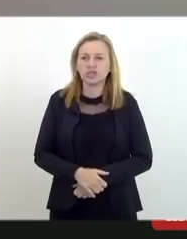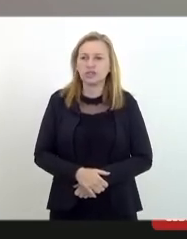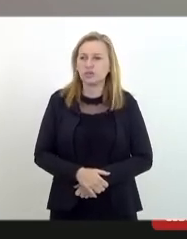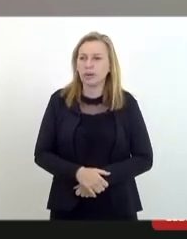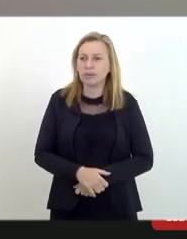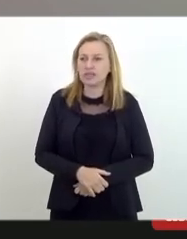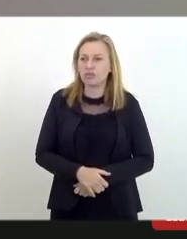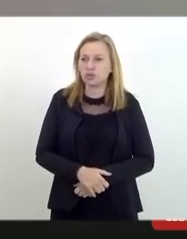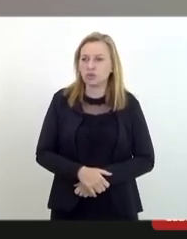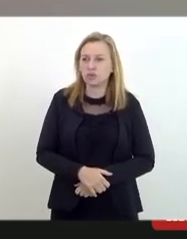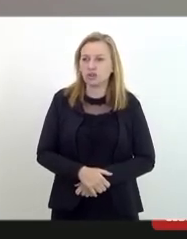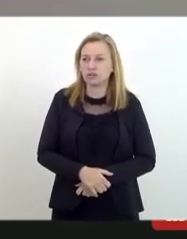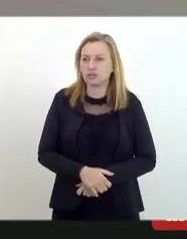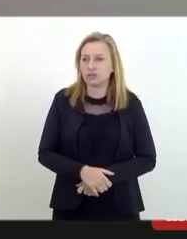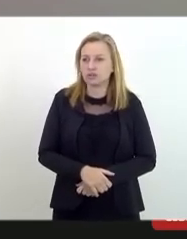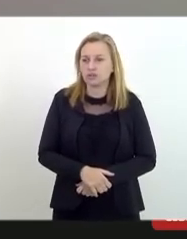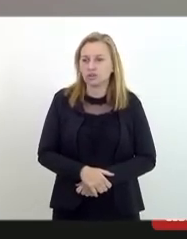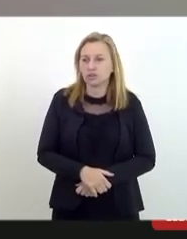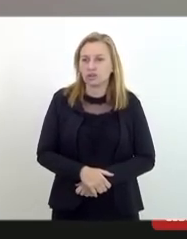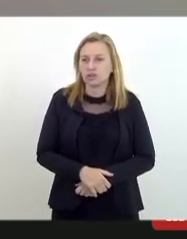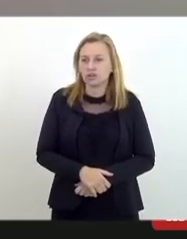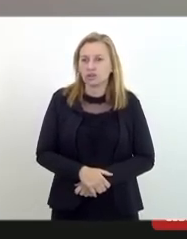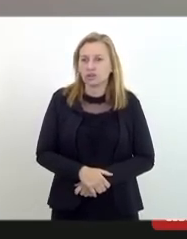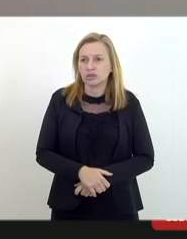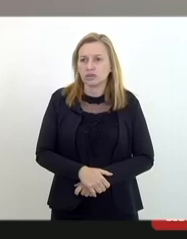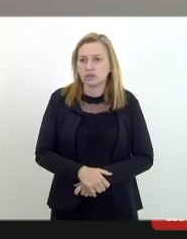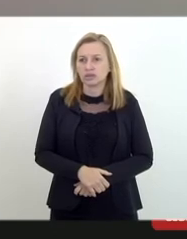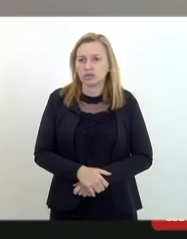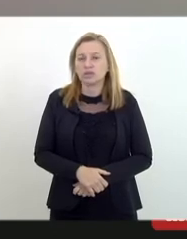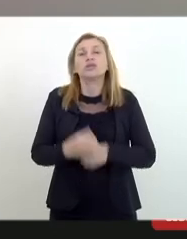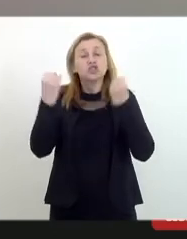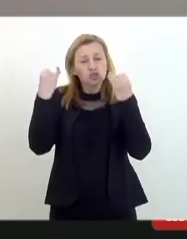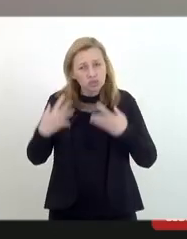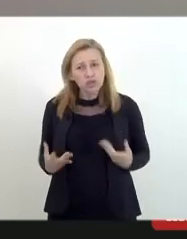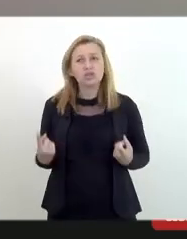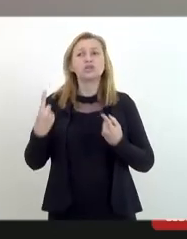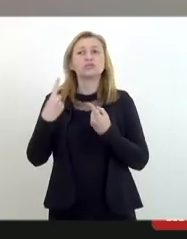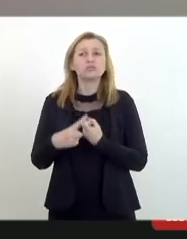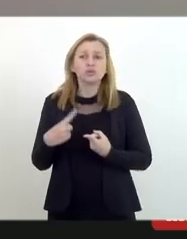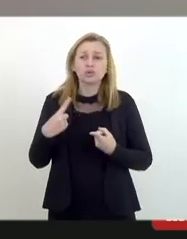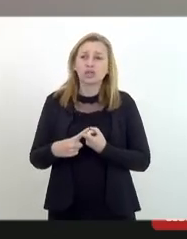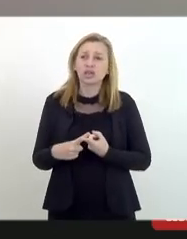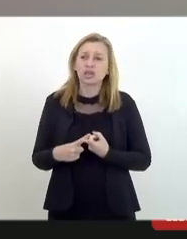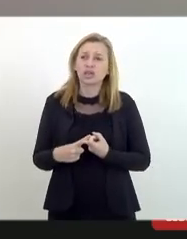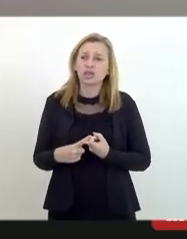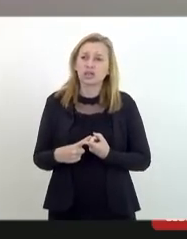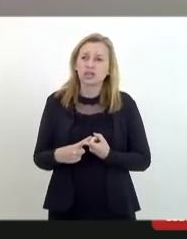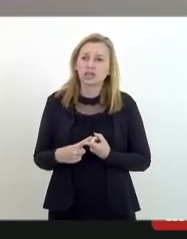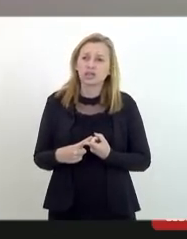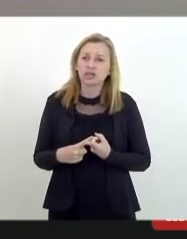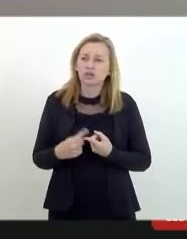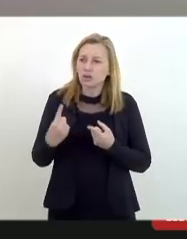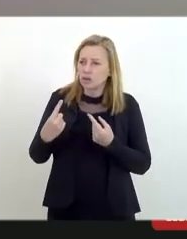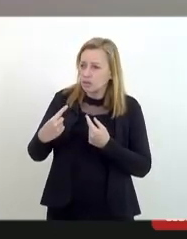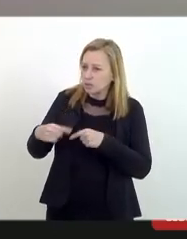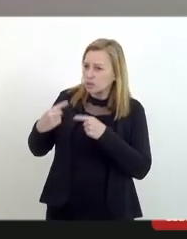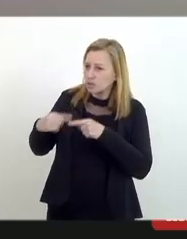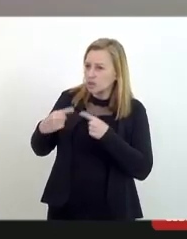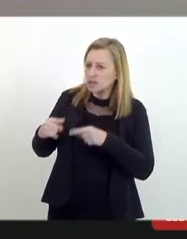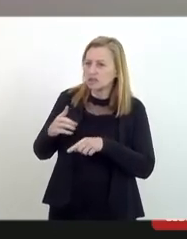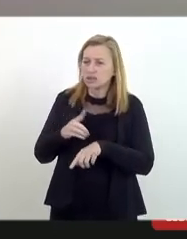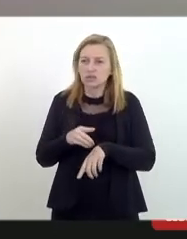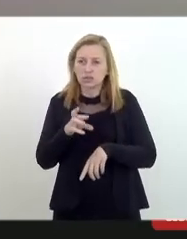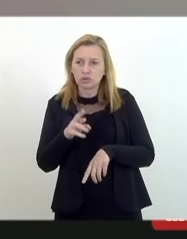mas eram essas explicando o porquê a partir de uma provocação da doutora